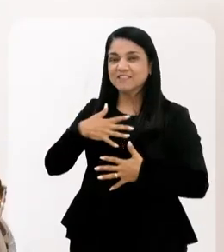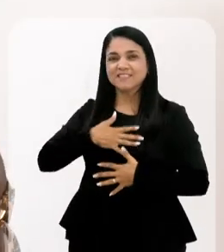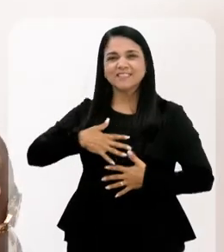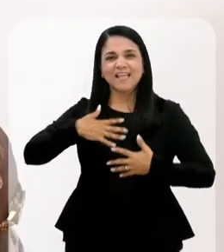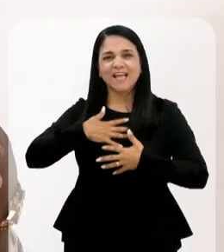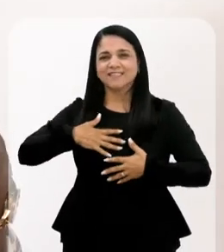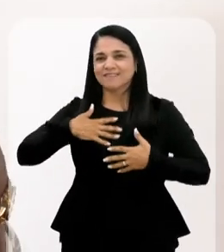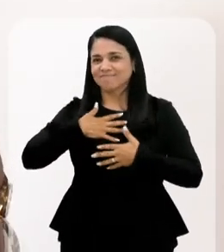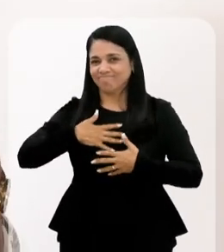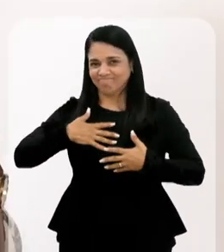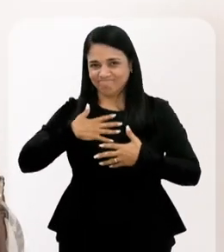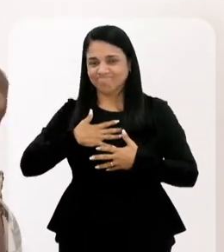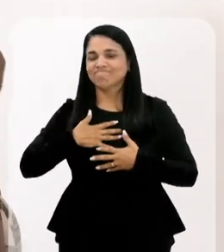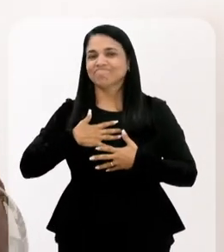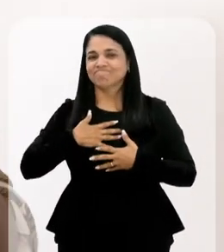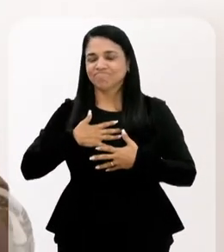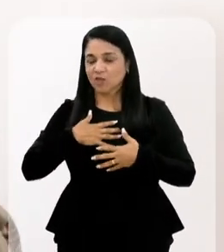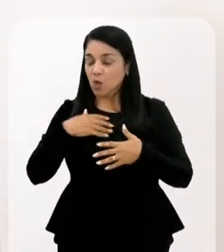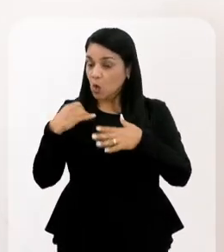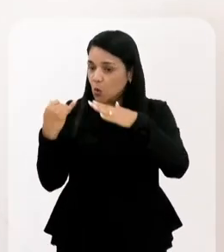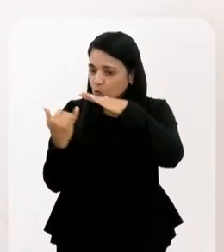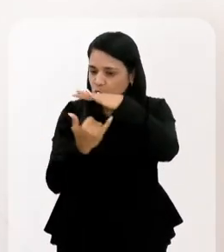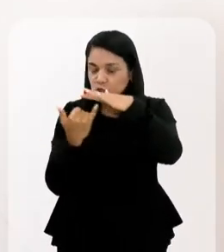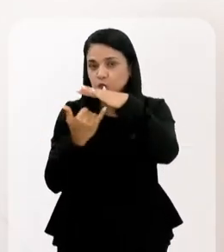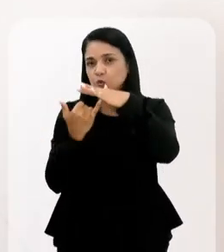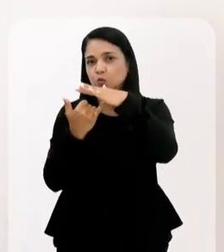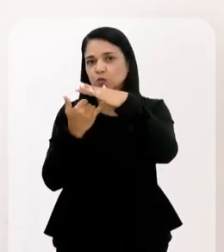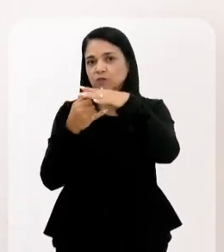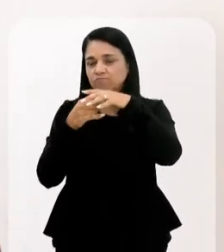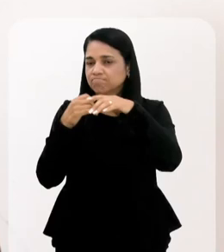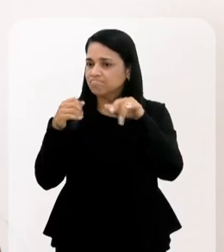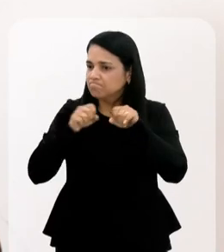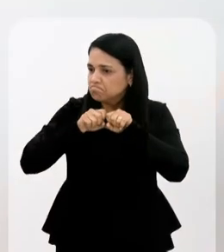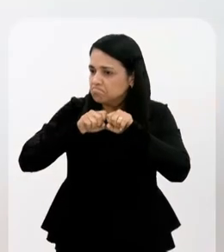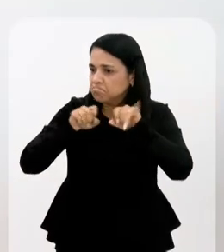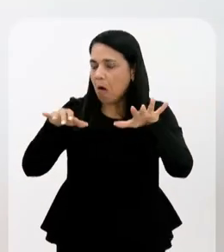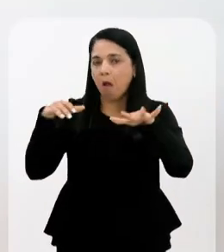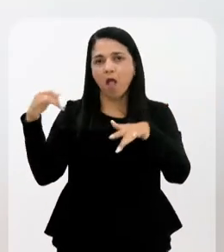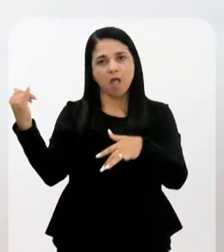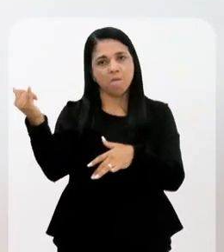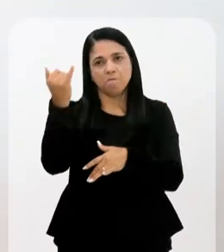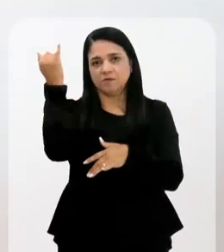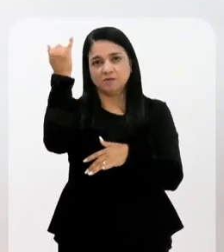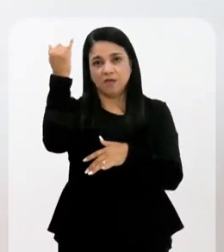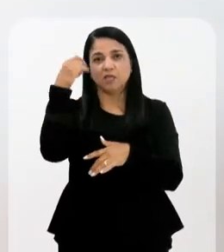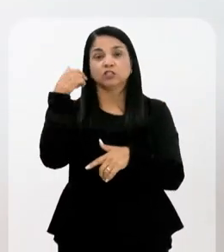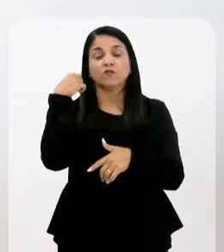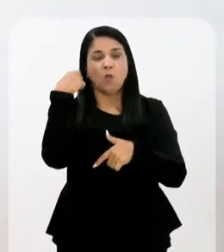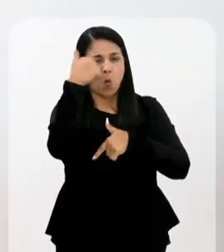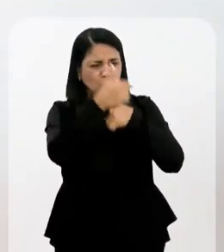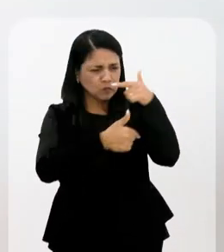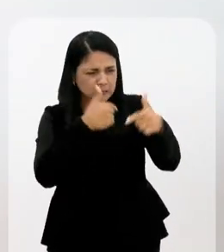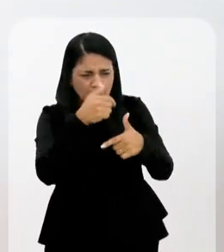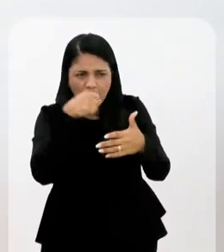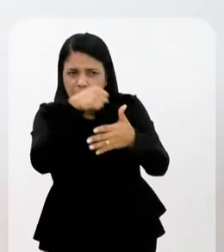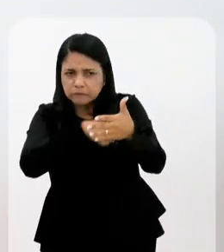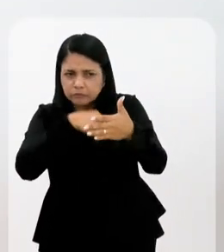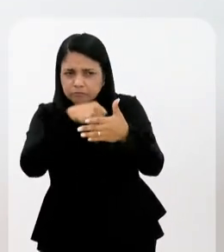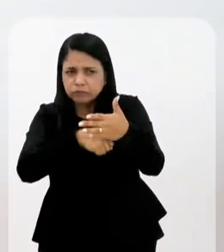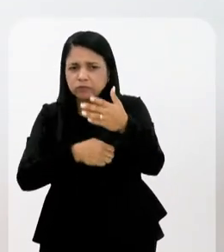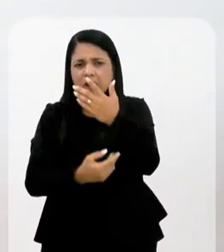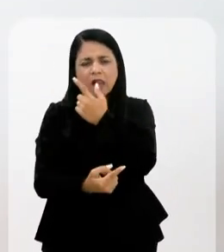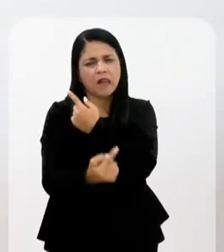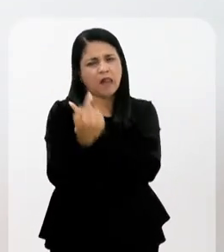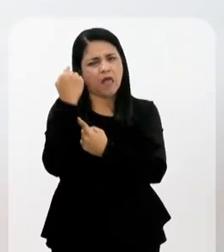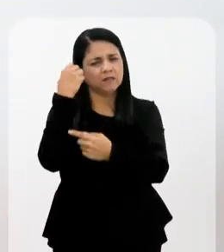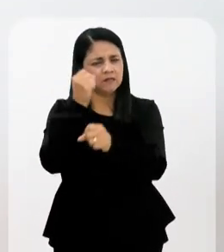satisfação deles deve ser muito grande. Porque você trouxe o Instituto Polofote. É, não, é um trabalho intenso. Não começou hoje, a